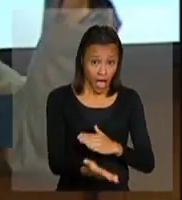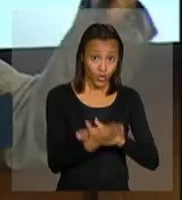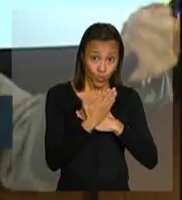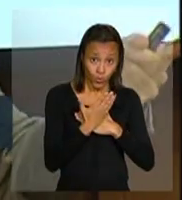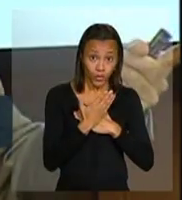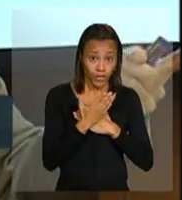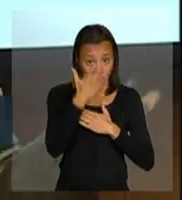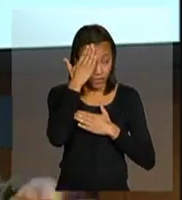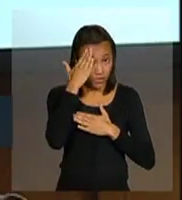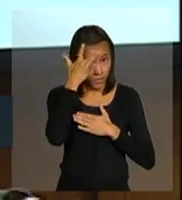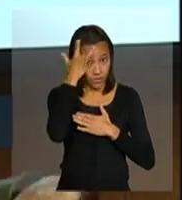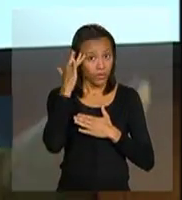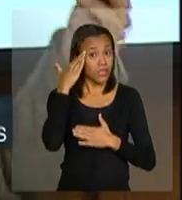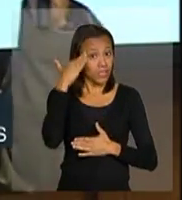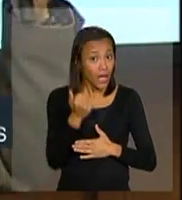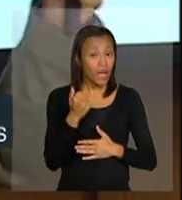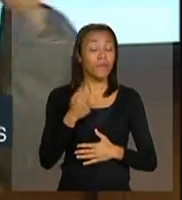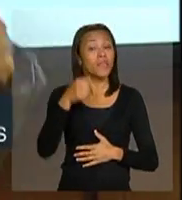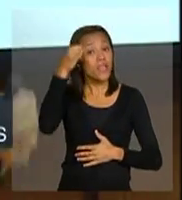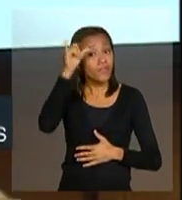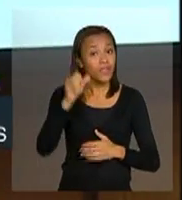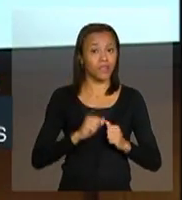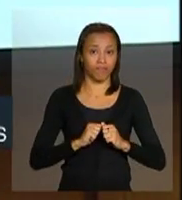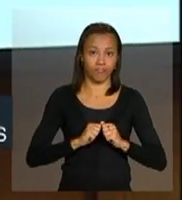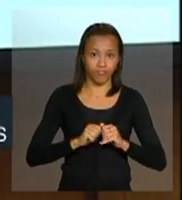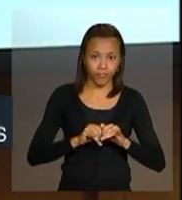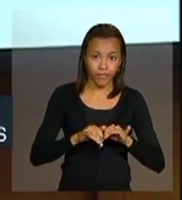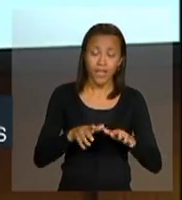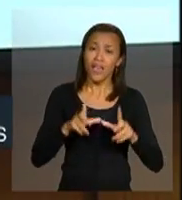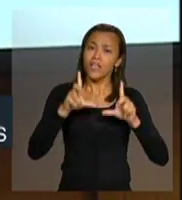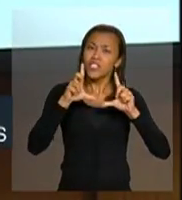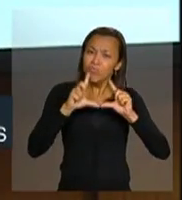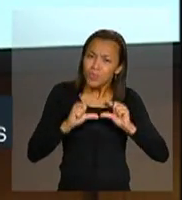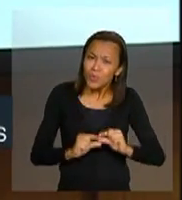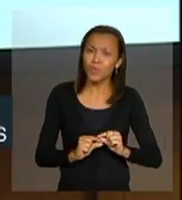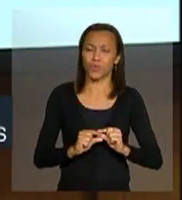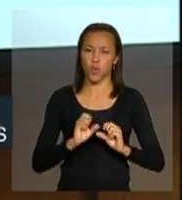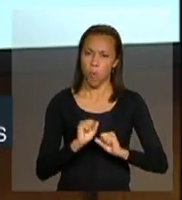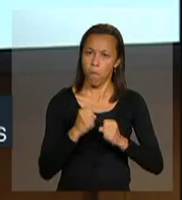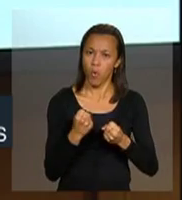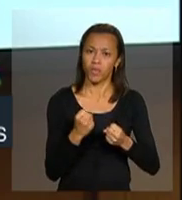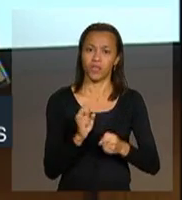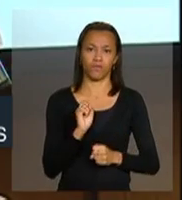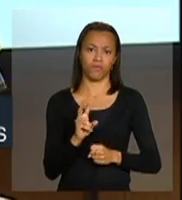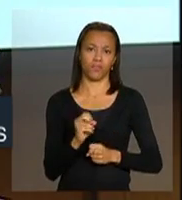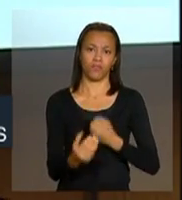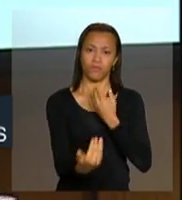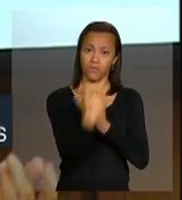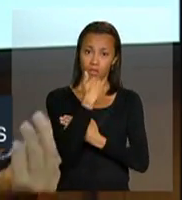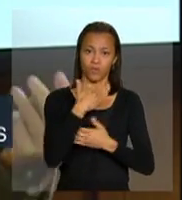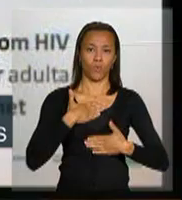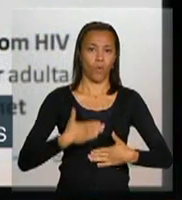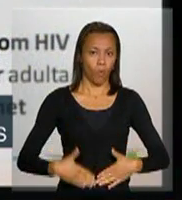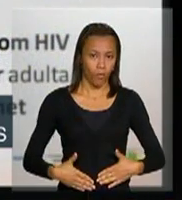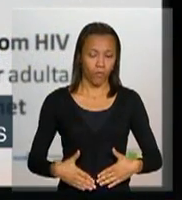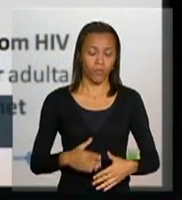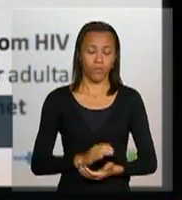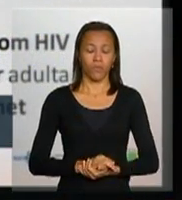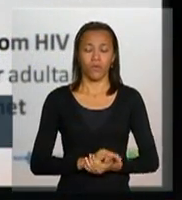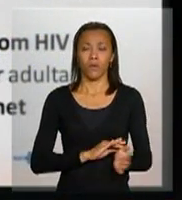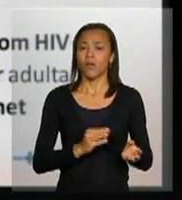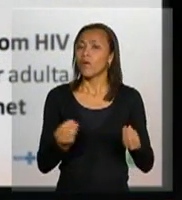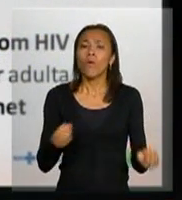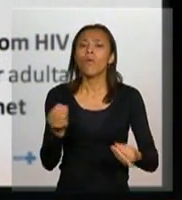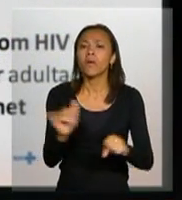diagnosticado e diminui o riso de transmissão da infecção pela diminuição da carga viral quase imediata. O seguinte, por favor. A estratégia tem